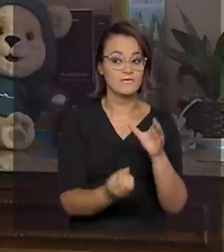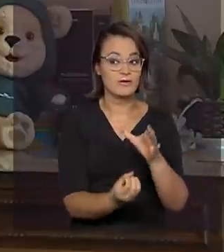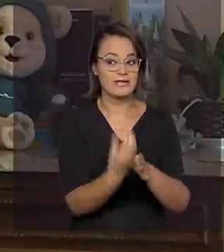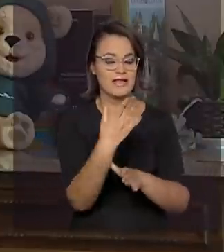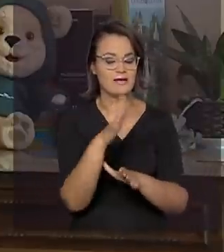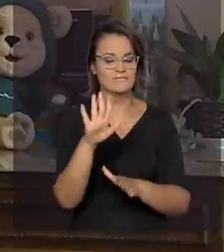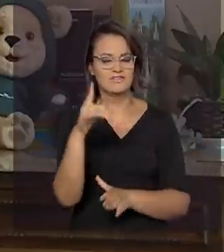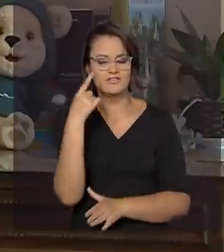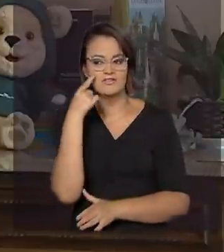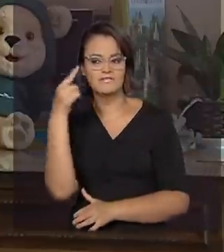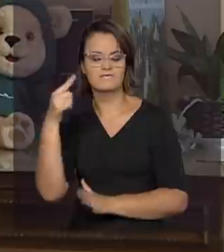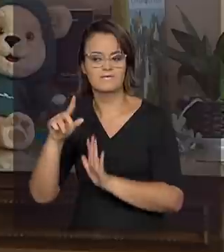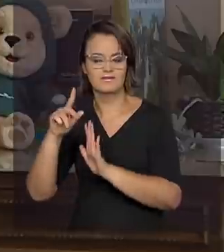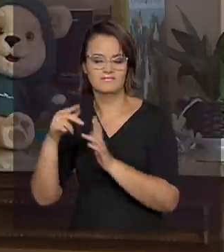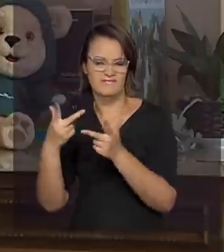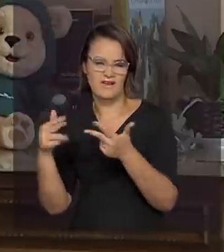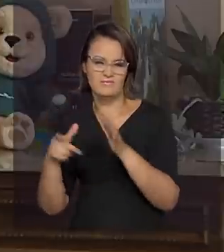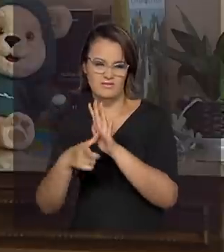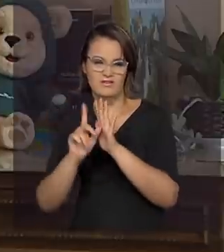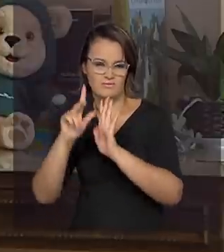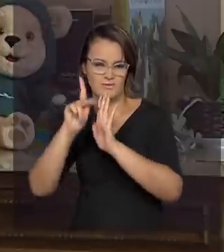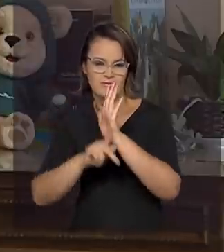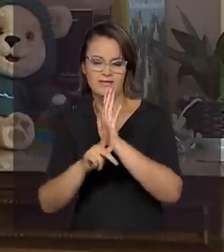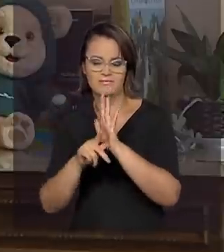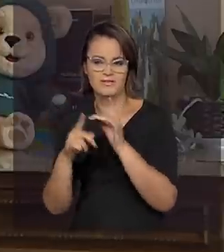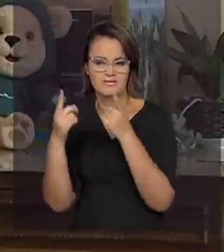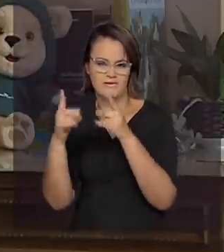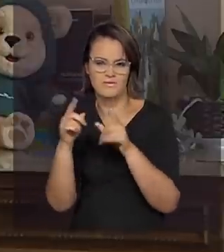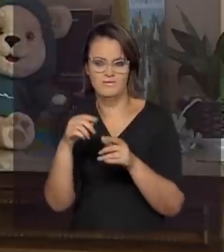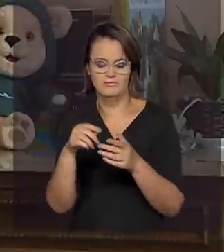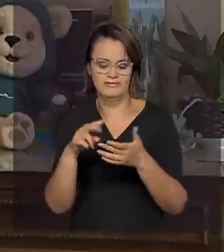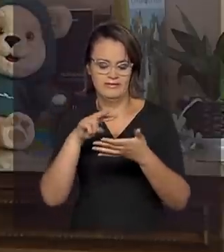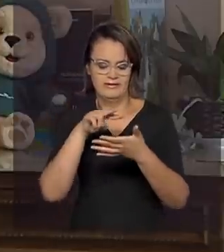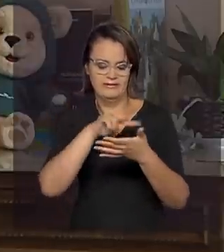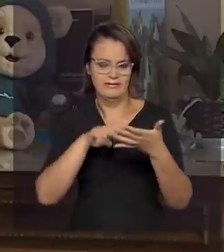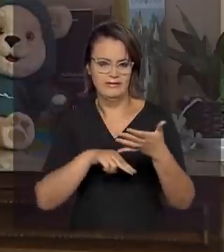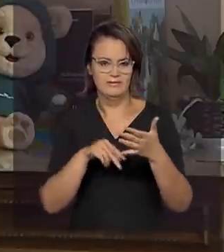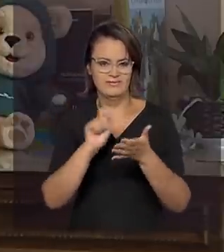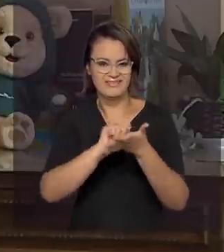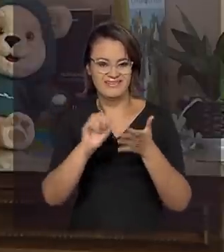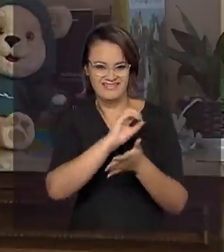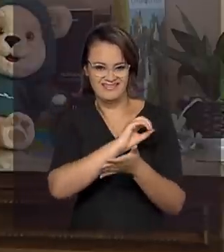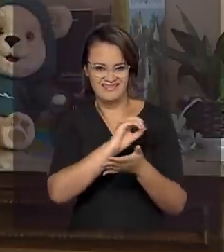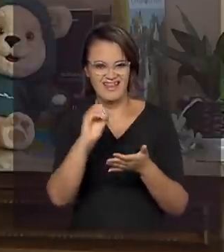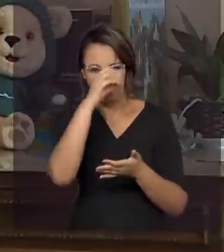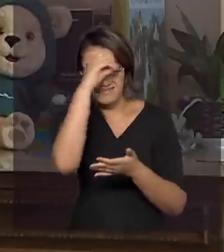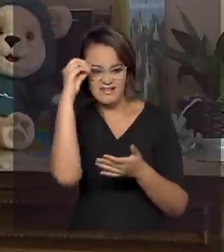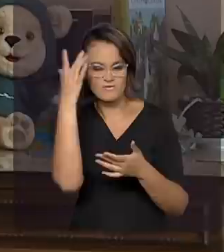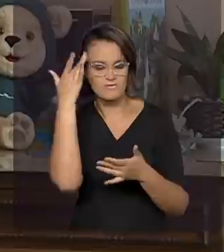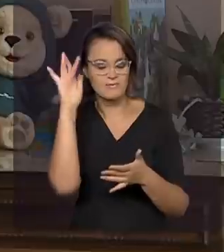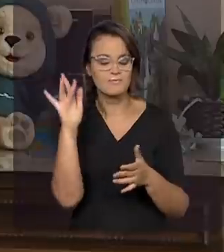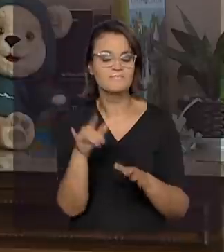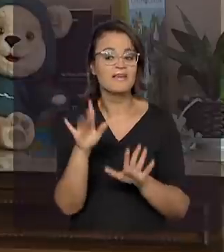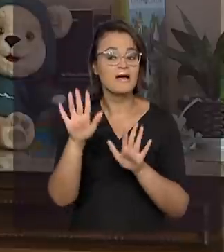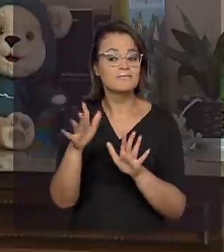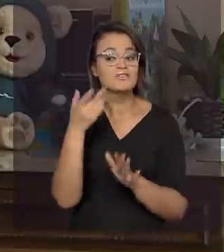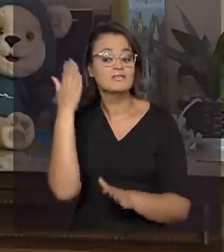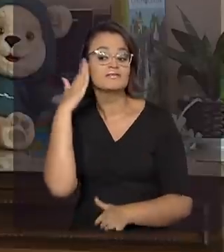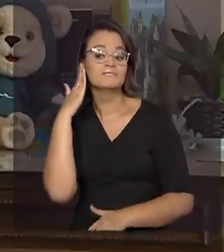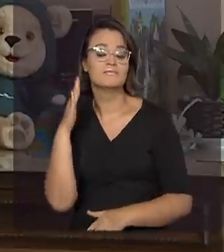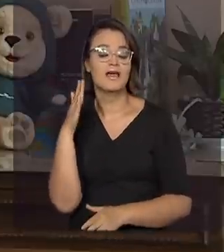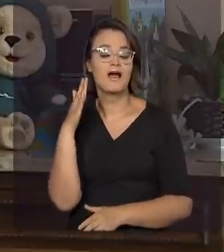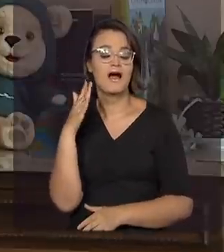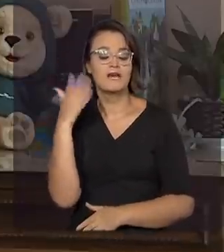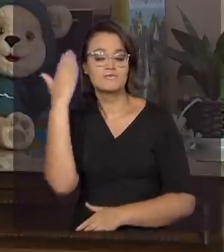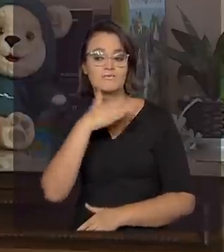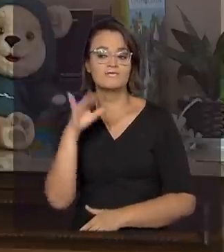e programas que combatam o analfabetismo absoluto e funcional as evidências científicas